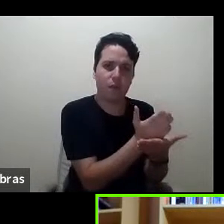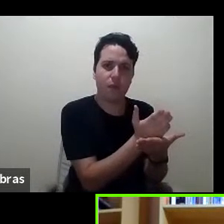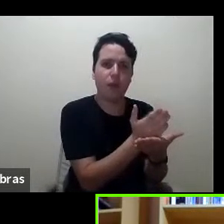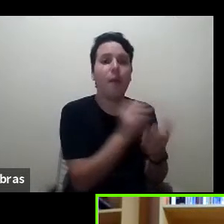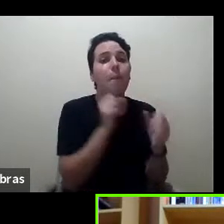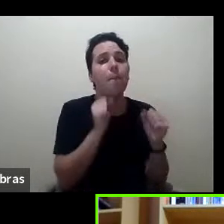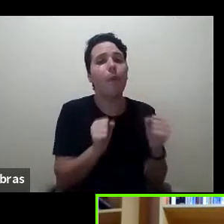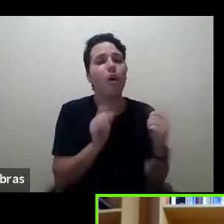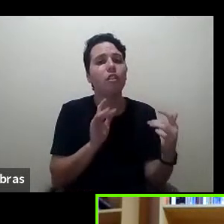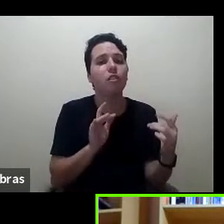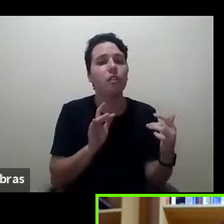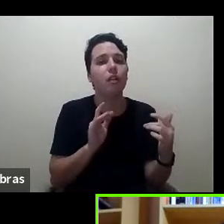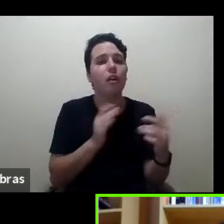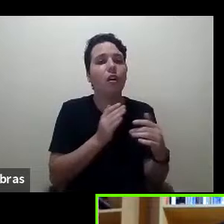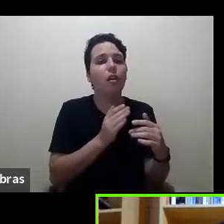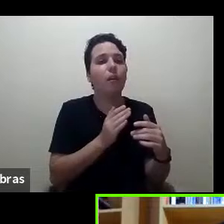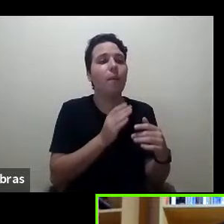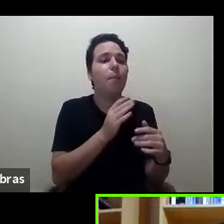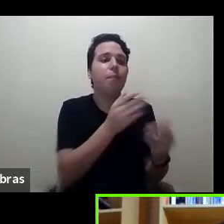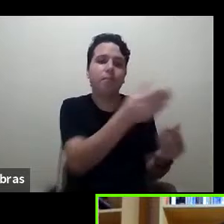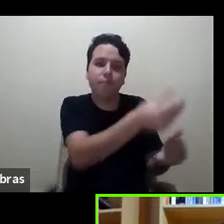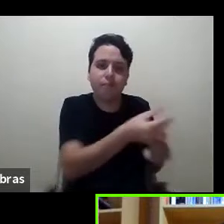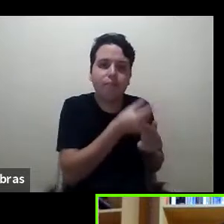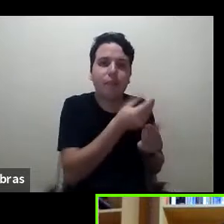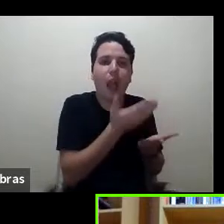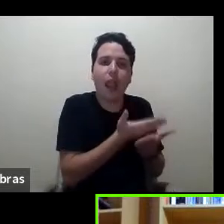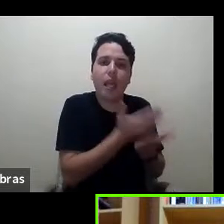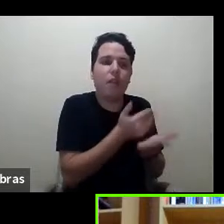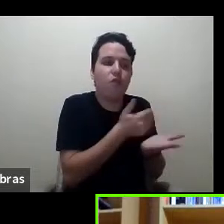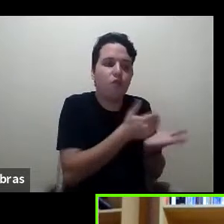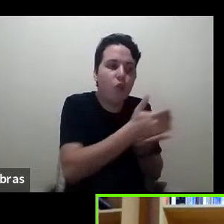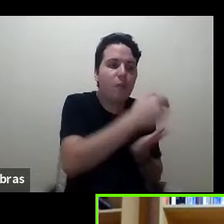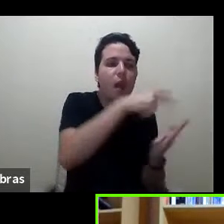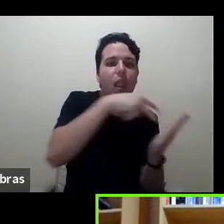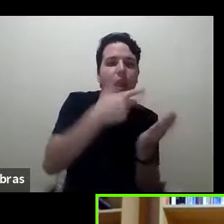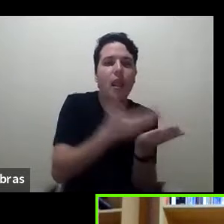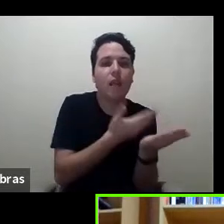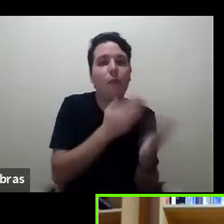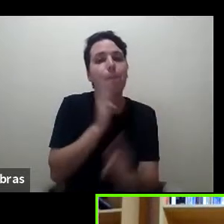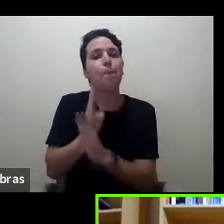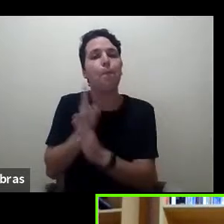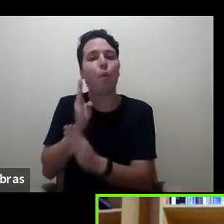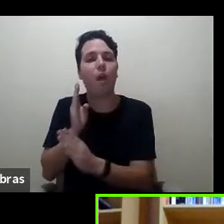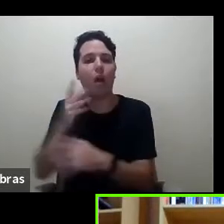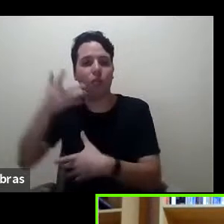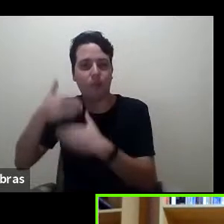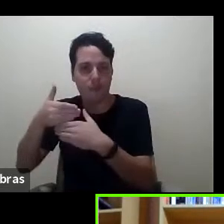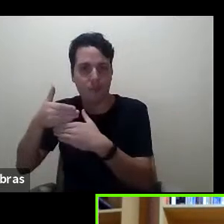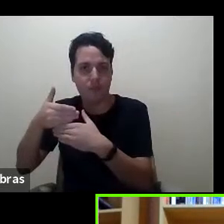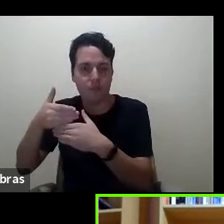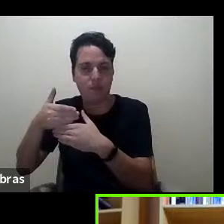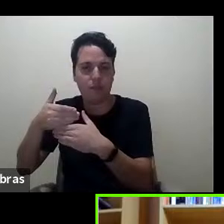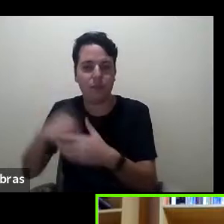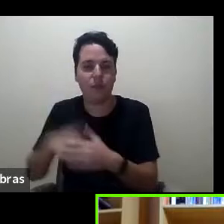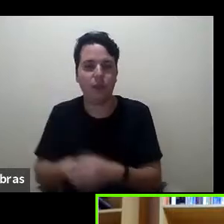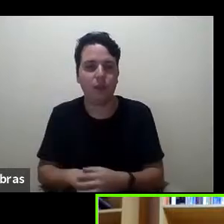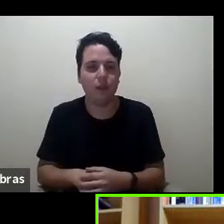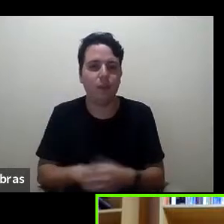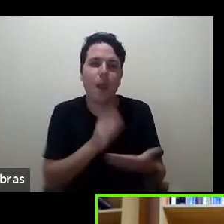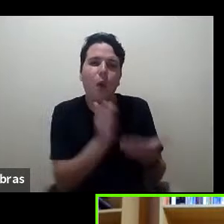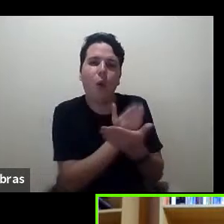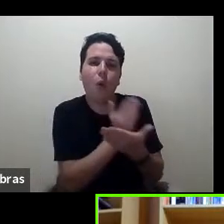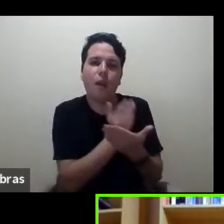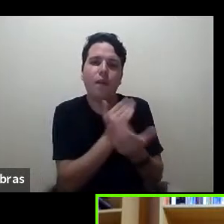resenha. Além disso, o livro termina muitas vezes tendo um alcance mais próximo de nós,